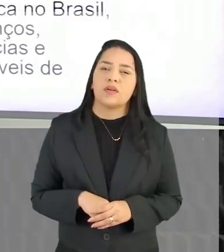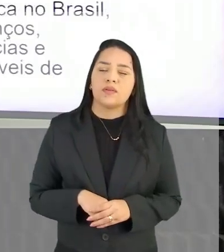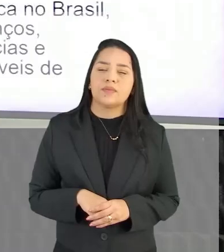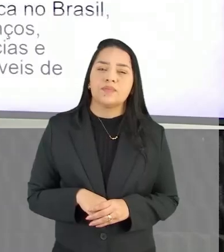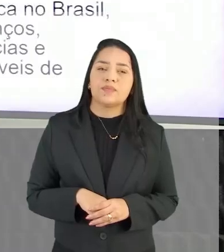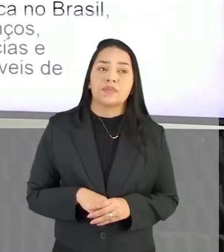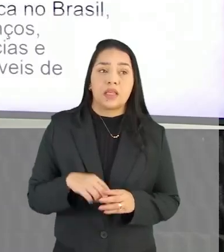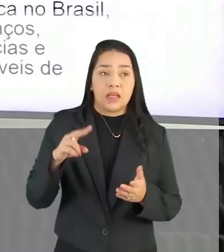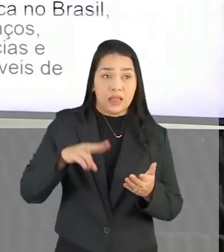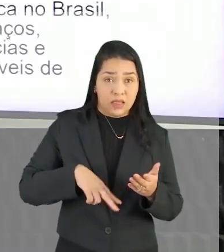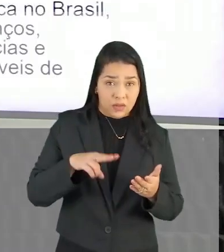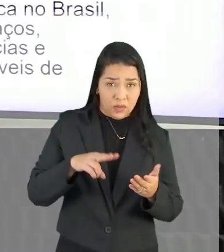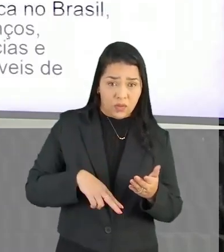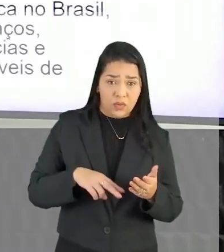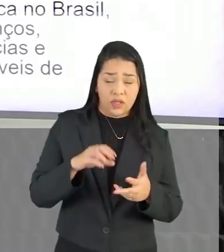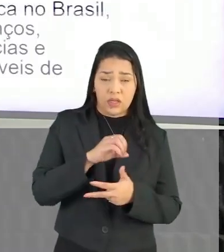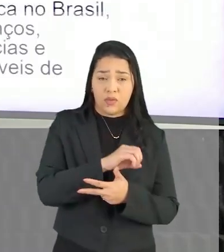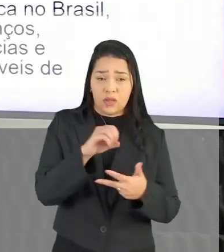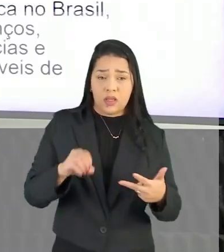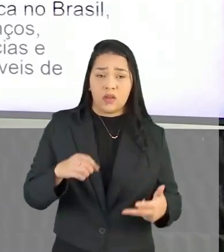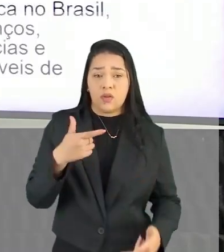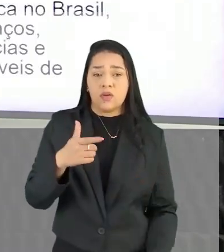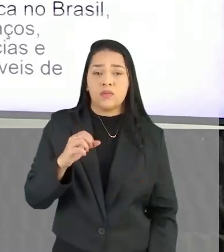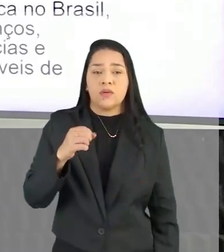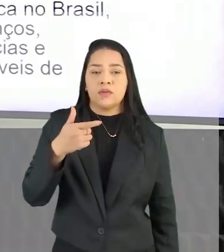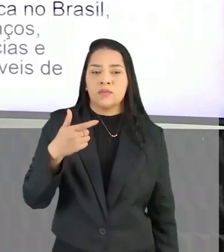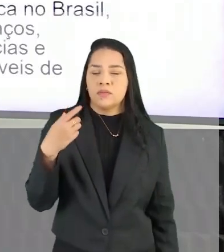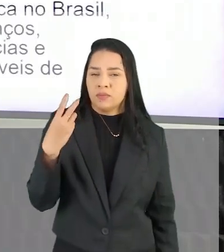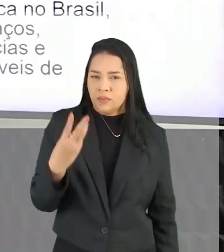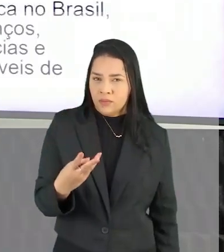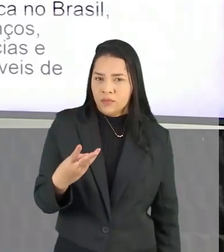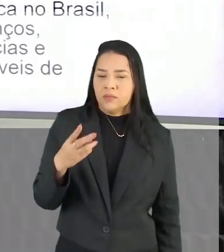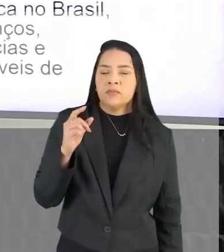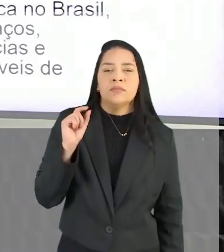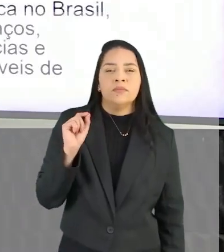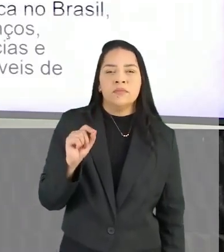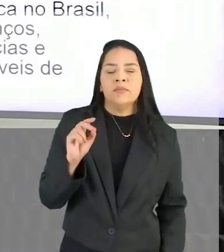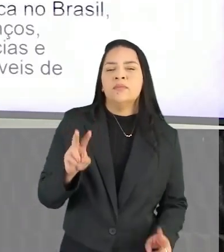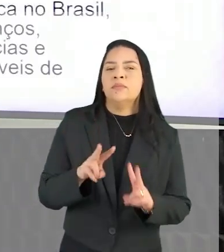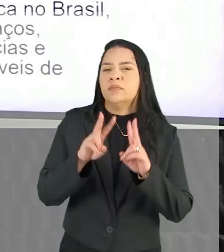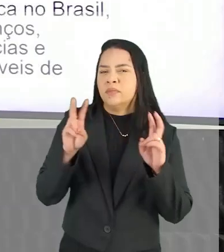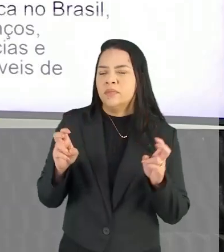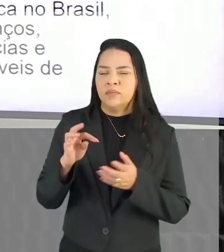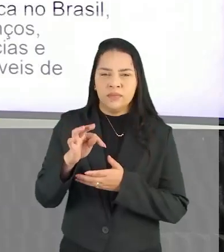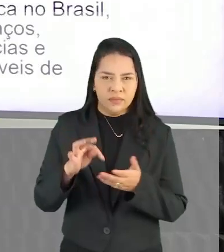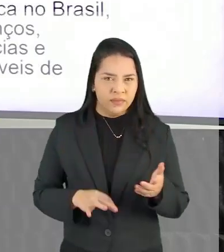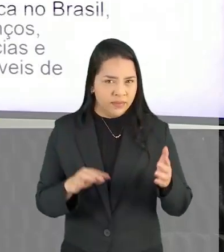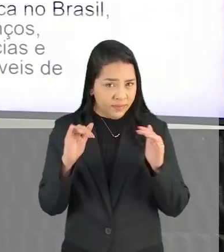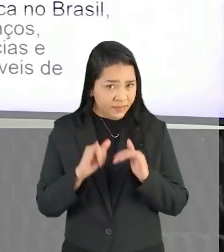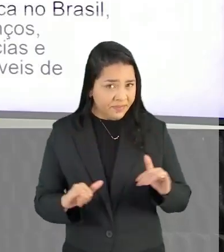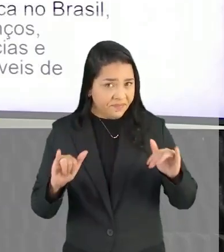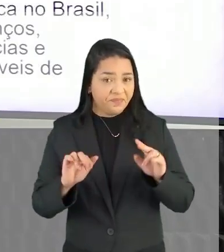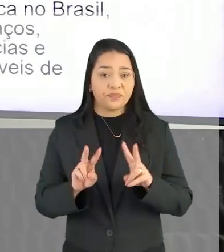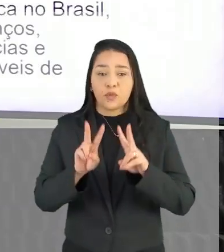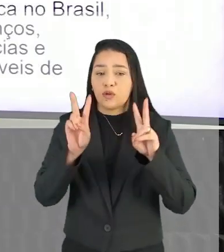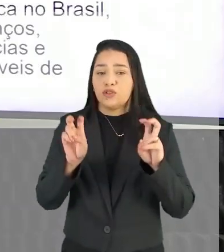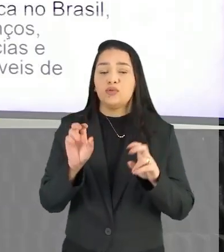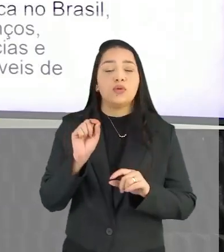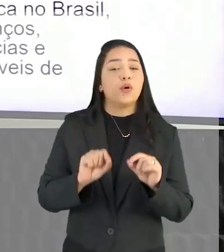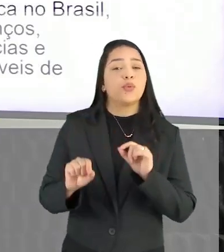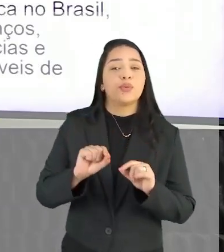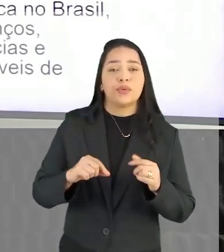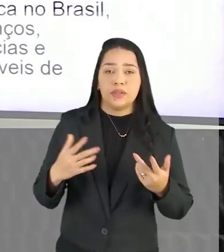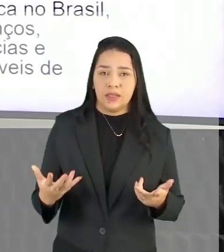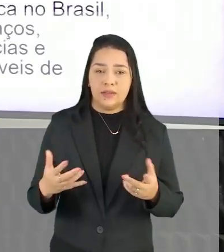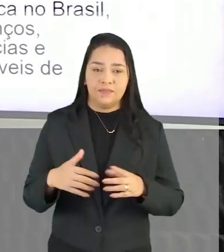A leitura dessa questão Que é do Enem 2023 Que trata sobre Um texto informativo O título do texto é